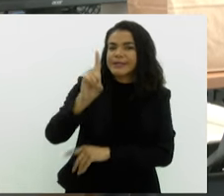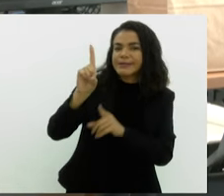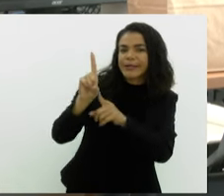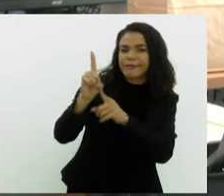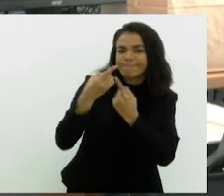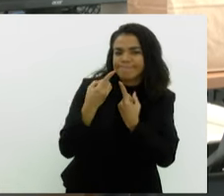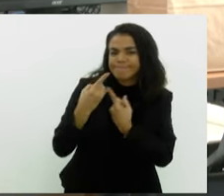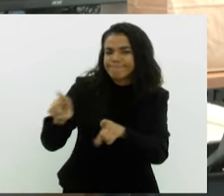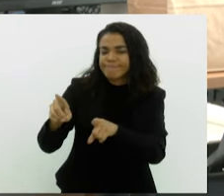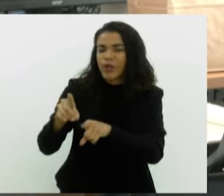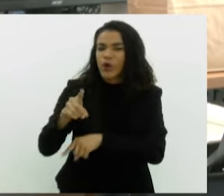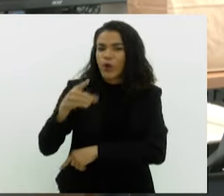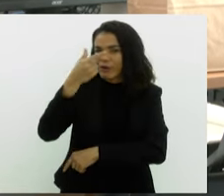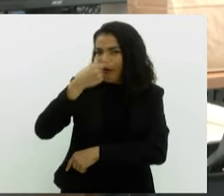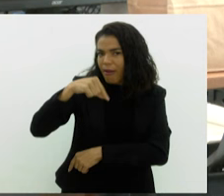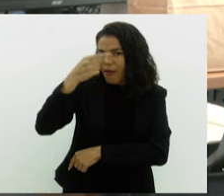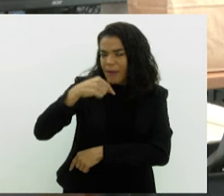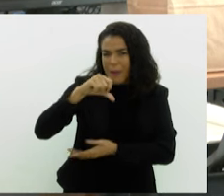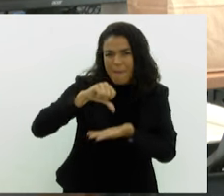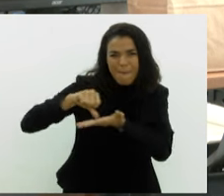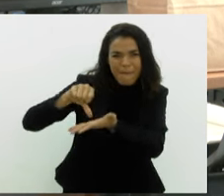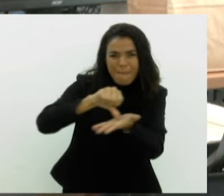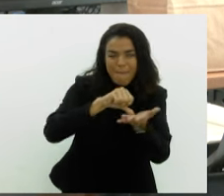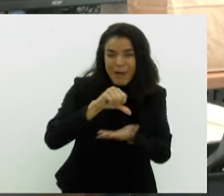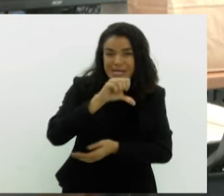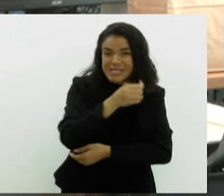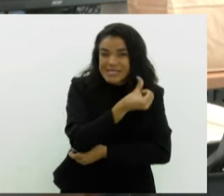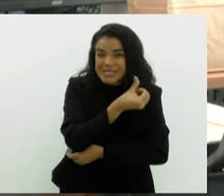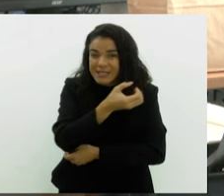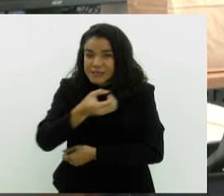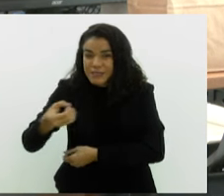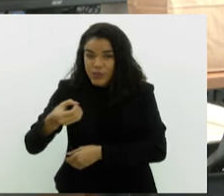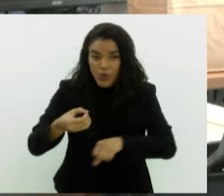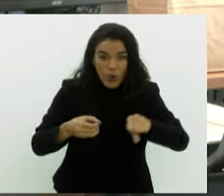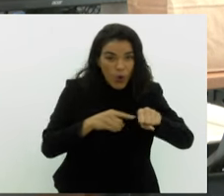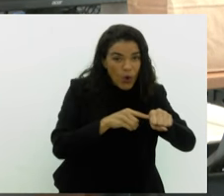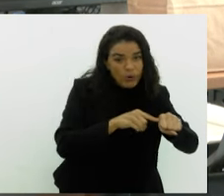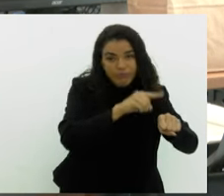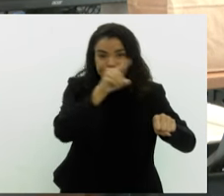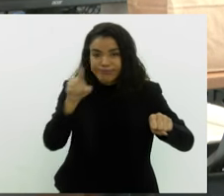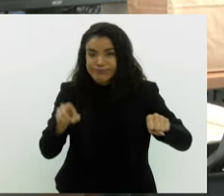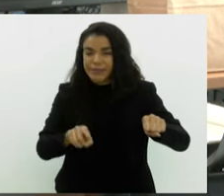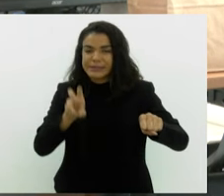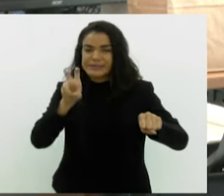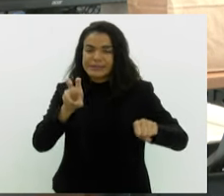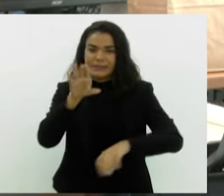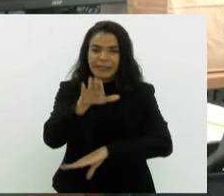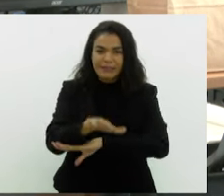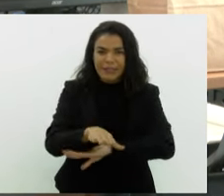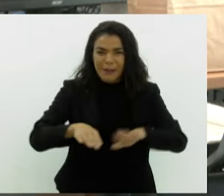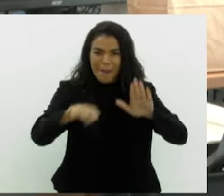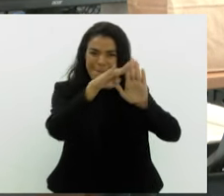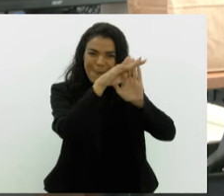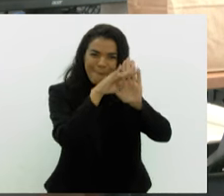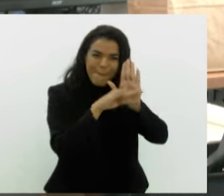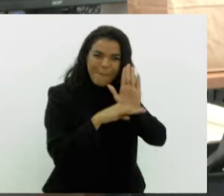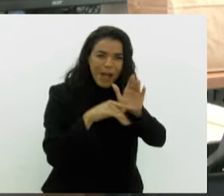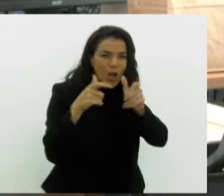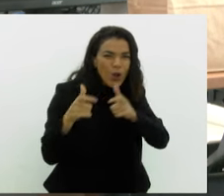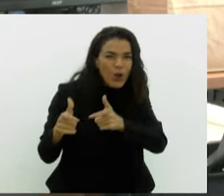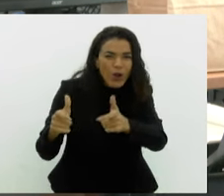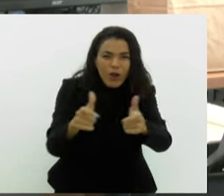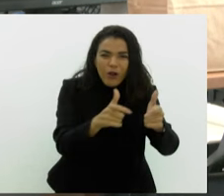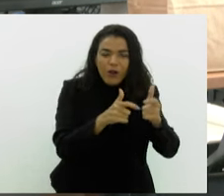a gripe. Serão mais de 600 pontos de vacinação funcionando das 8 da manhã às 5 da tarde. A lista completa desses locais